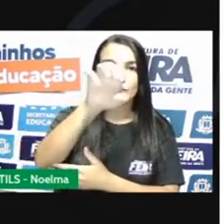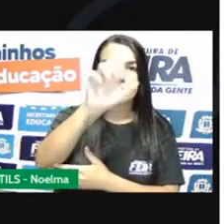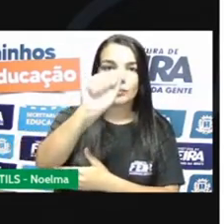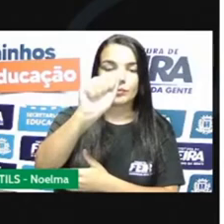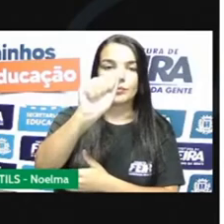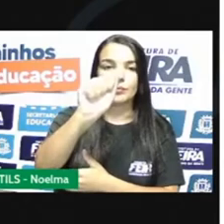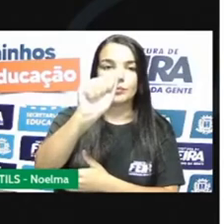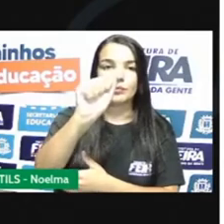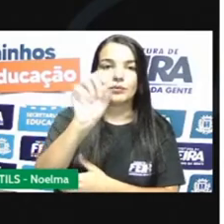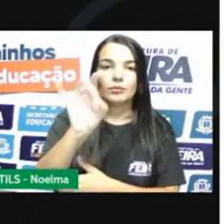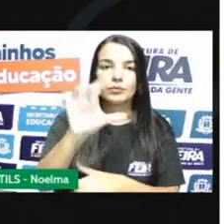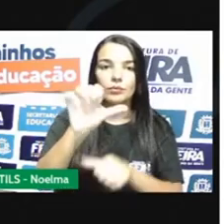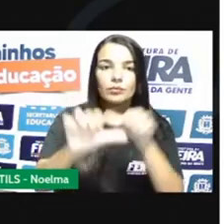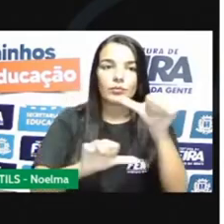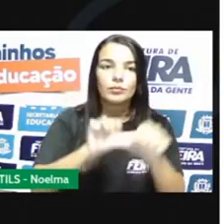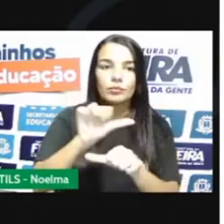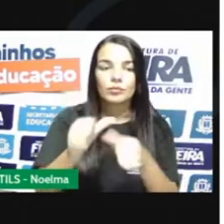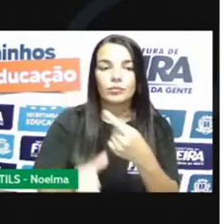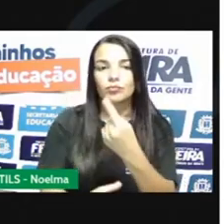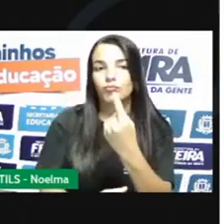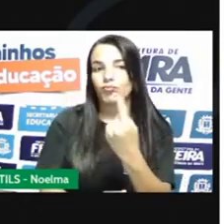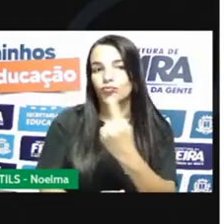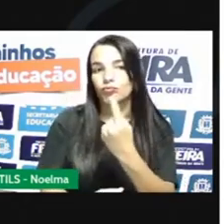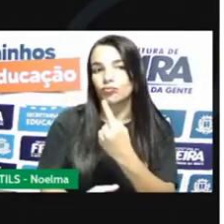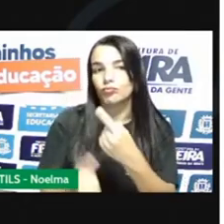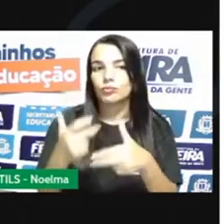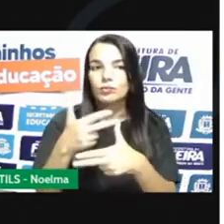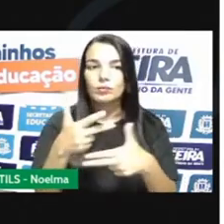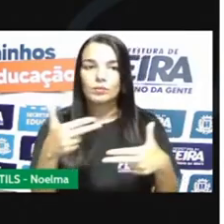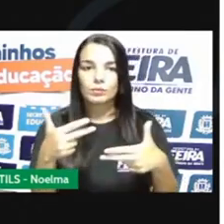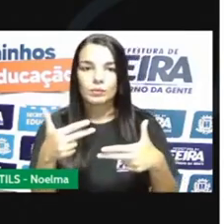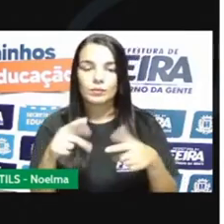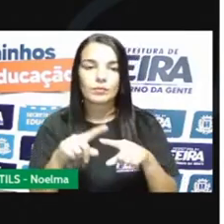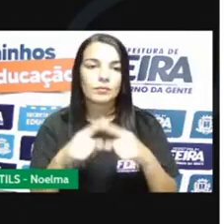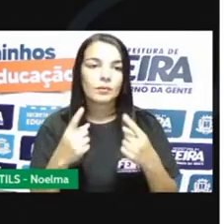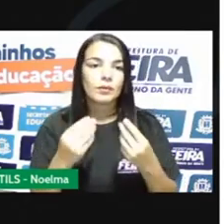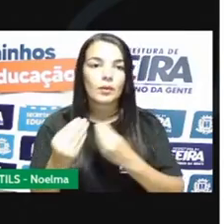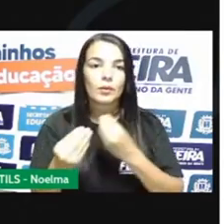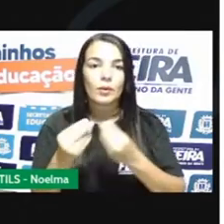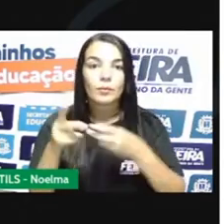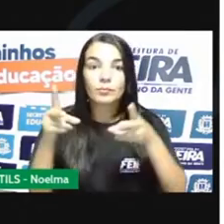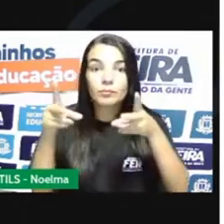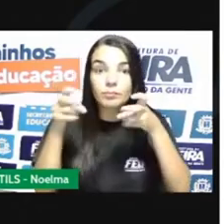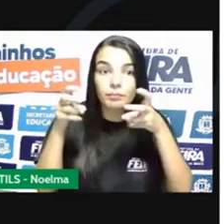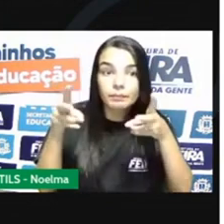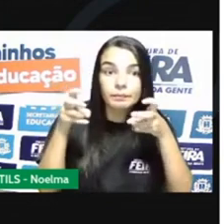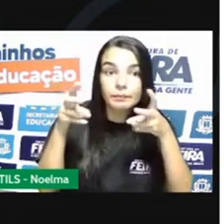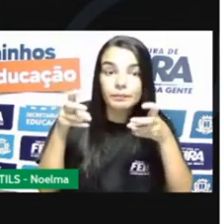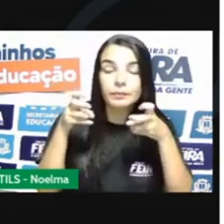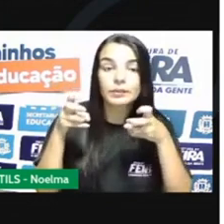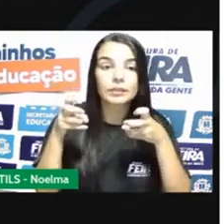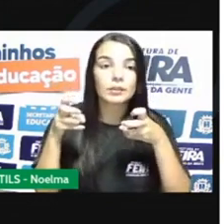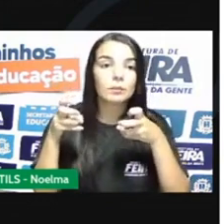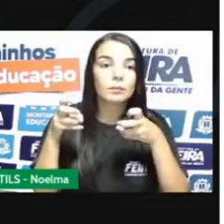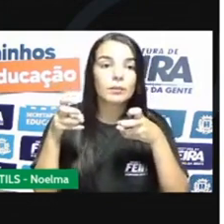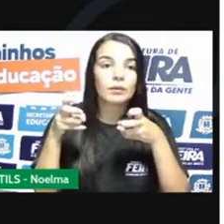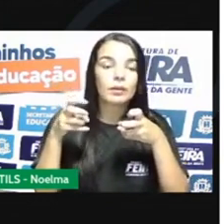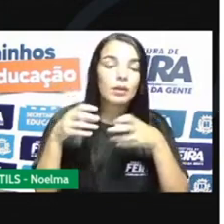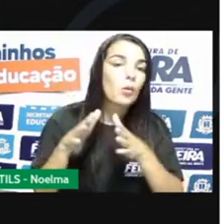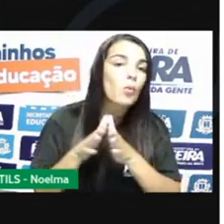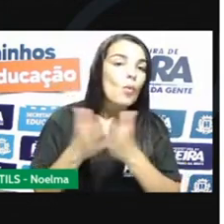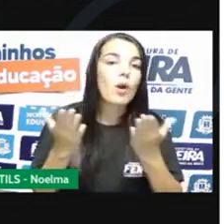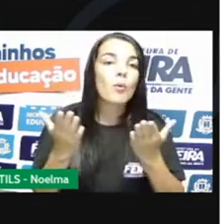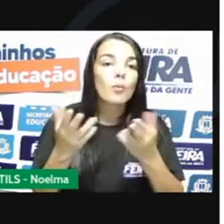né? E não dá para a gente ver qual era a substância que a gente utilizou para poder